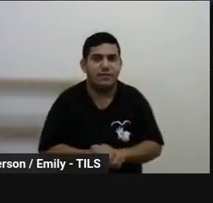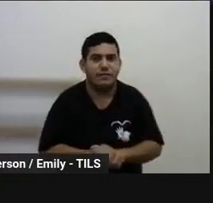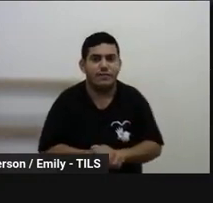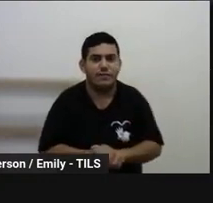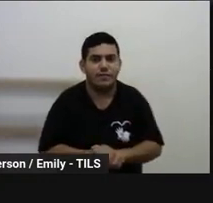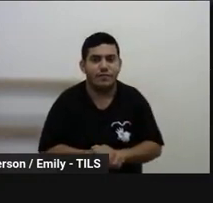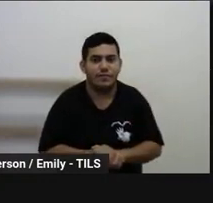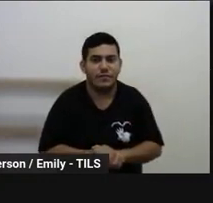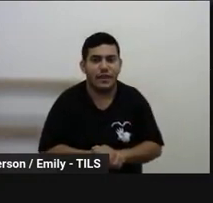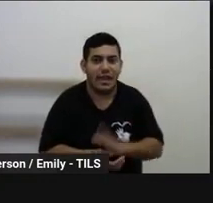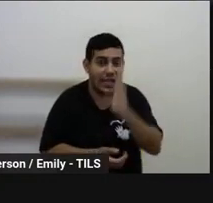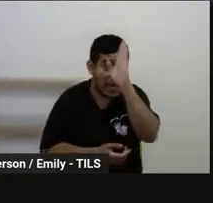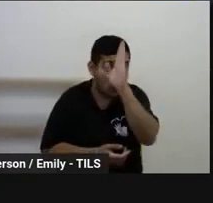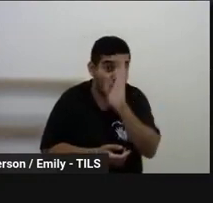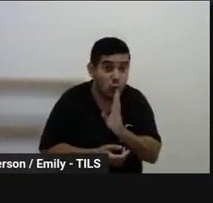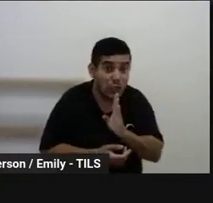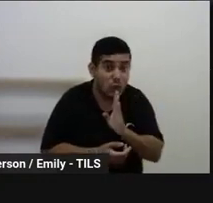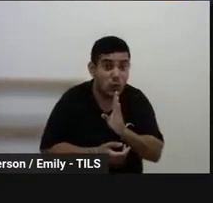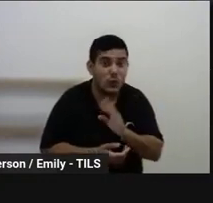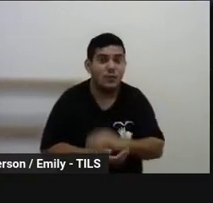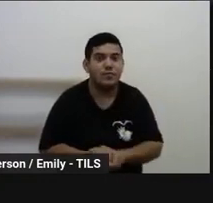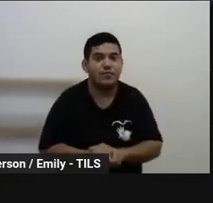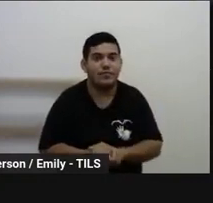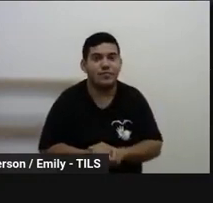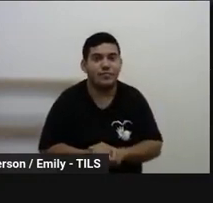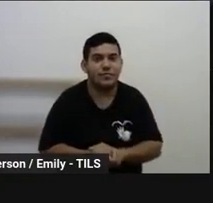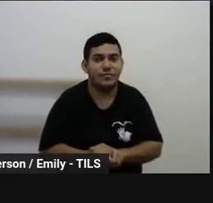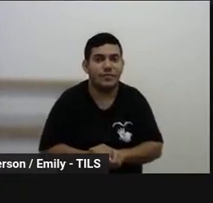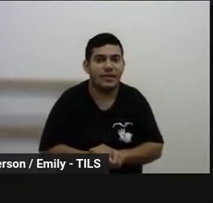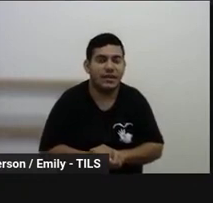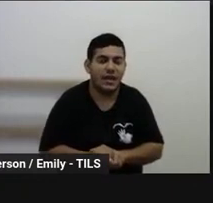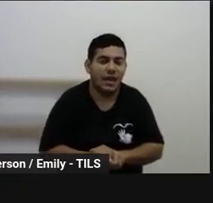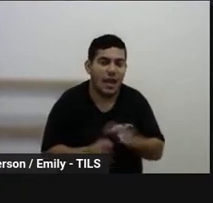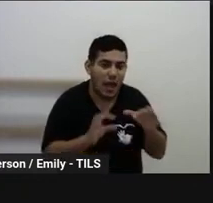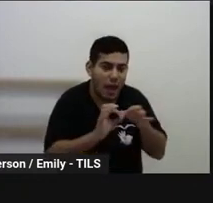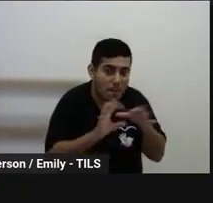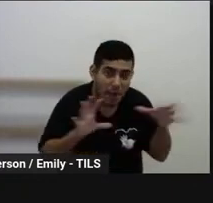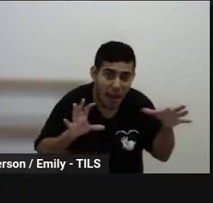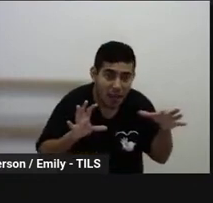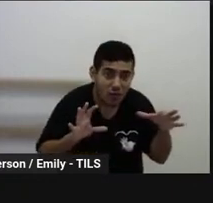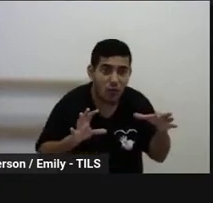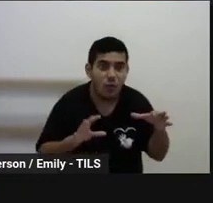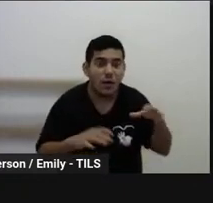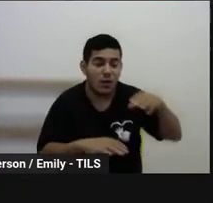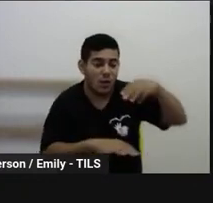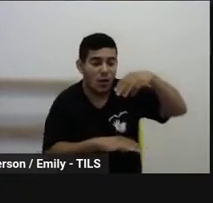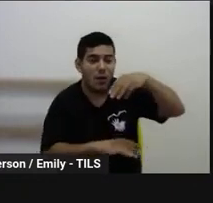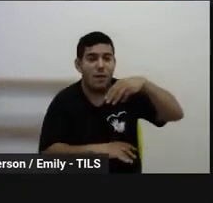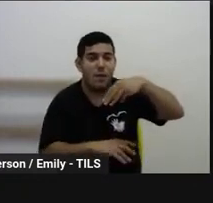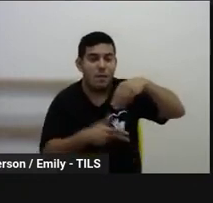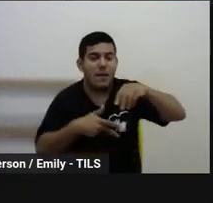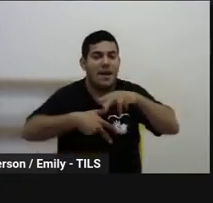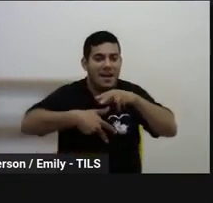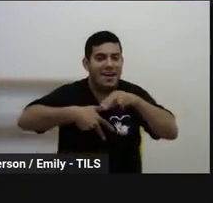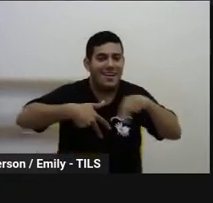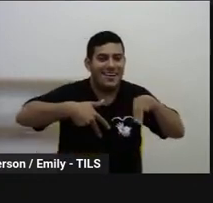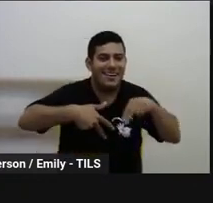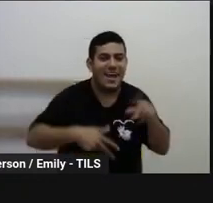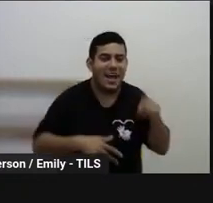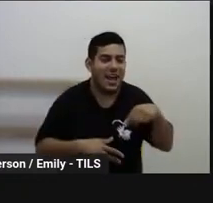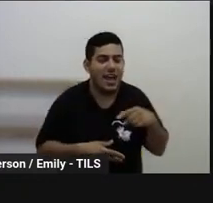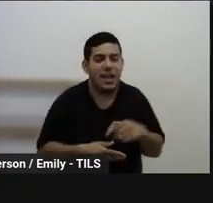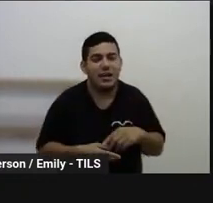ele é gratuito, né? E aberto, é um curso aberto, feito pelo Ministério da Educação, e que